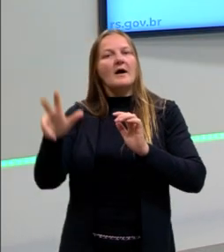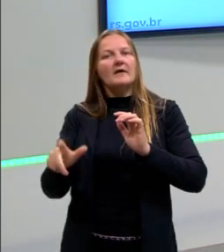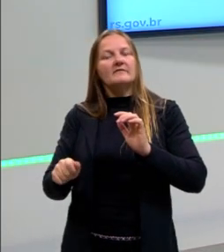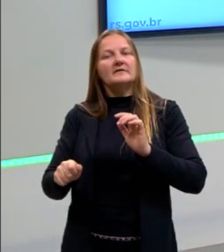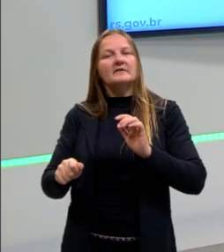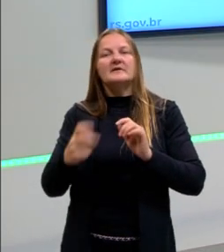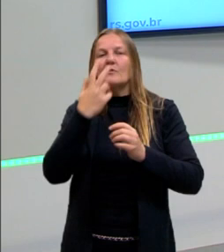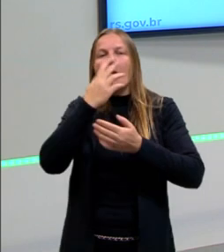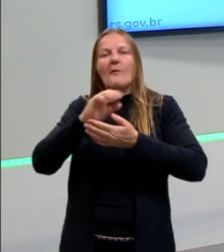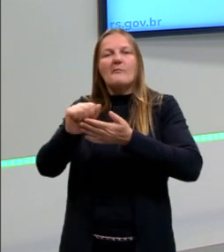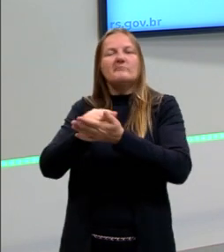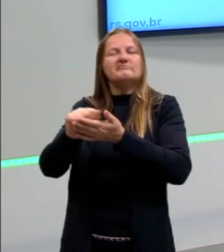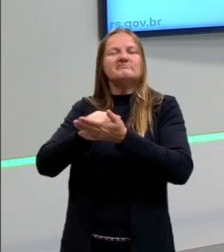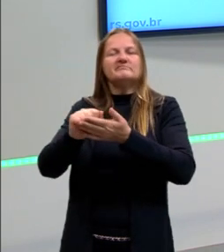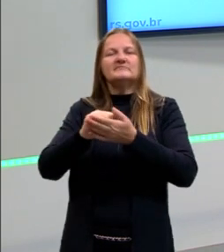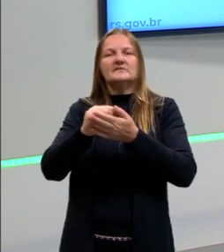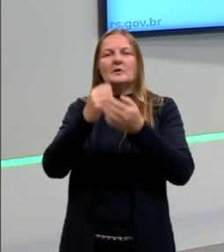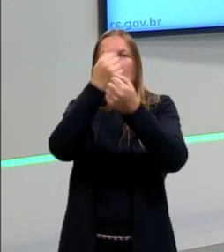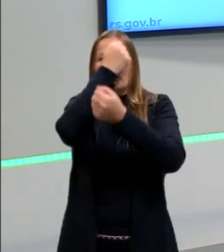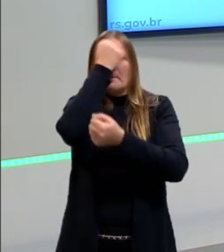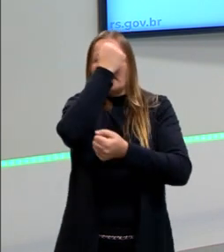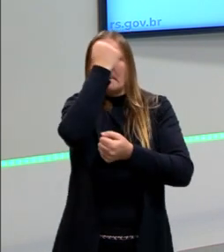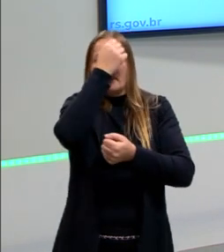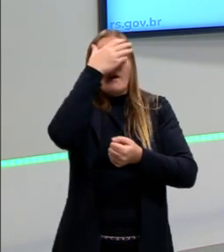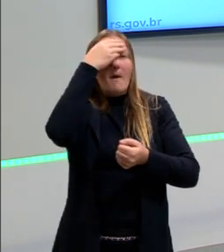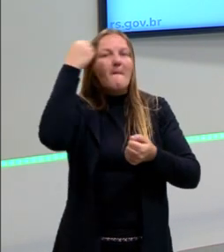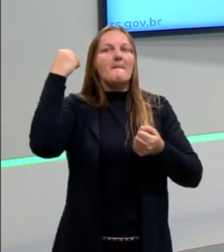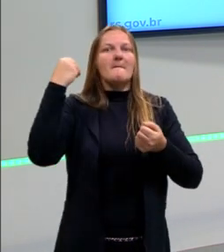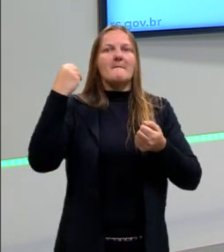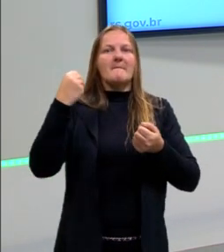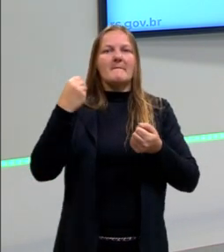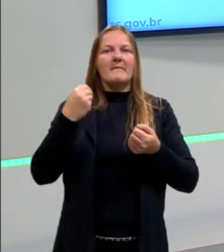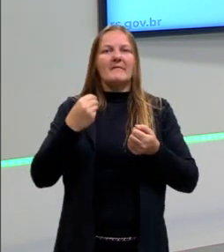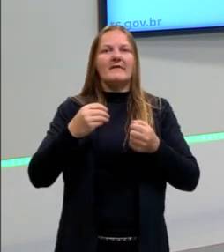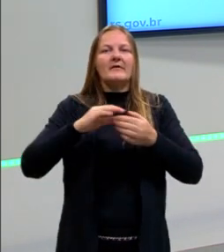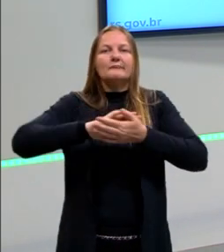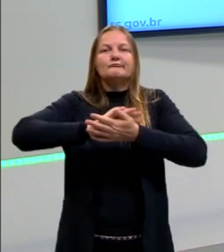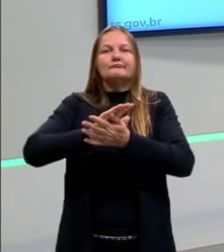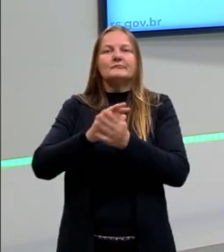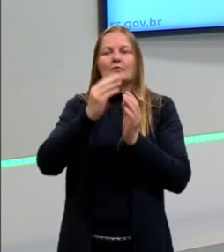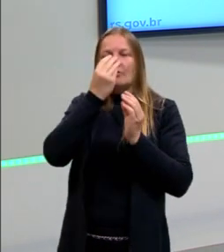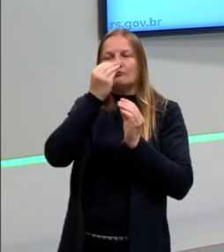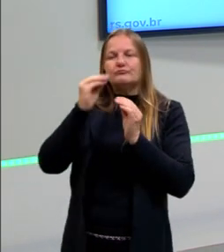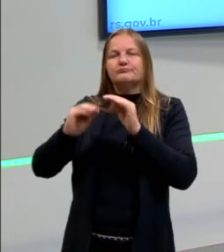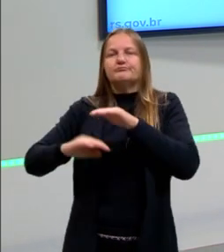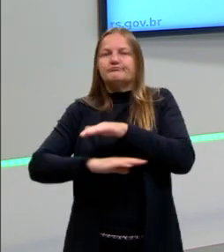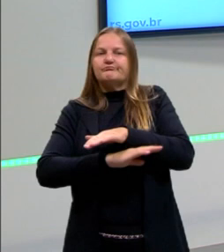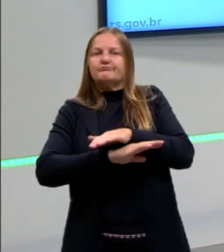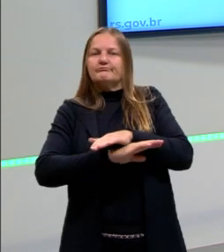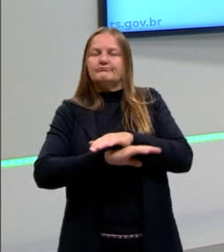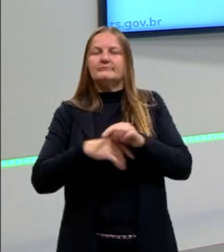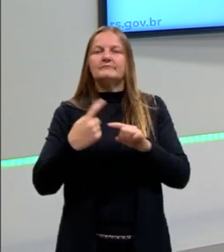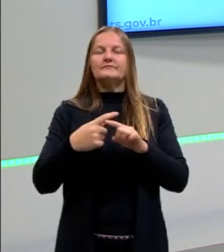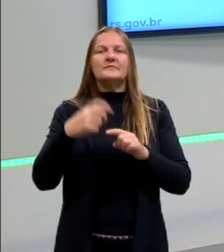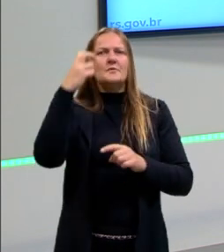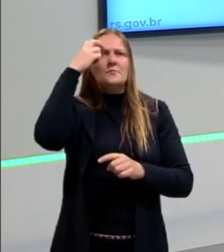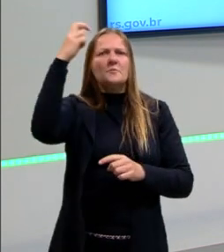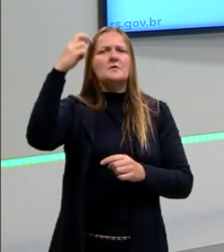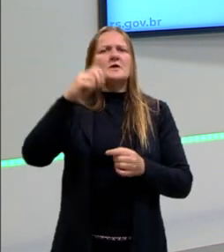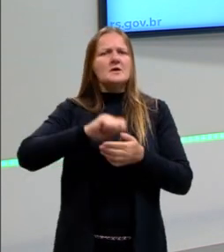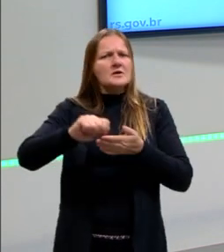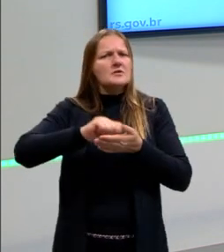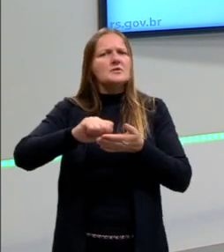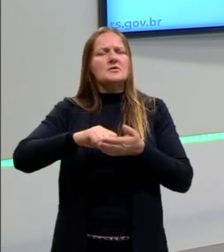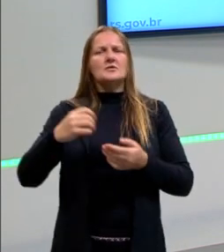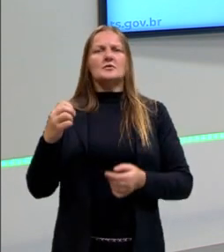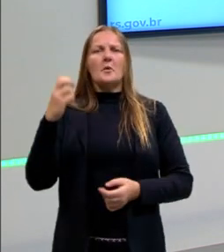apaga que o Egito é africano, ou também até ali no norte da África, como tiveram vários intelectuais importantes que